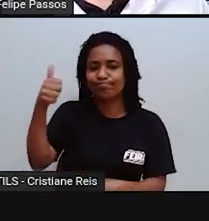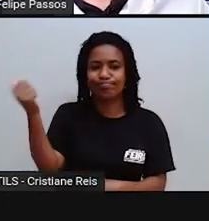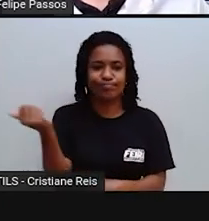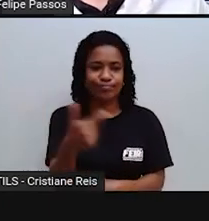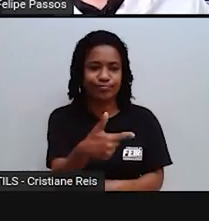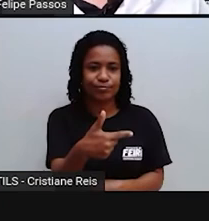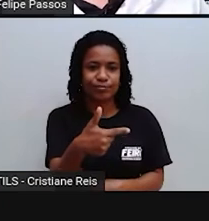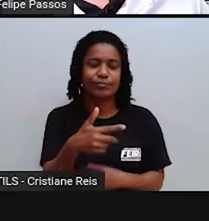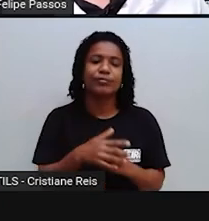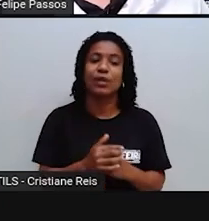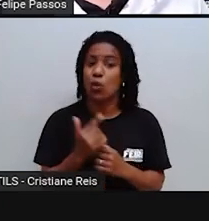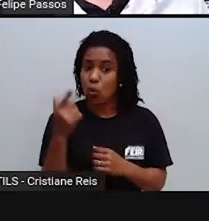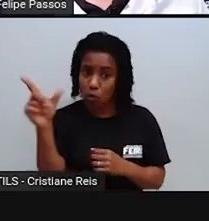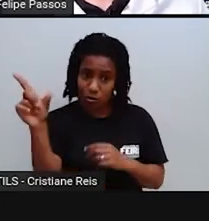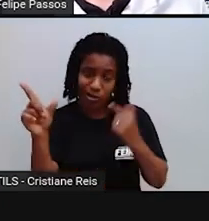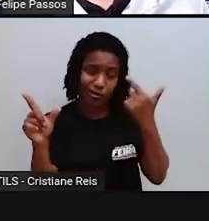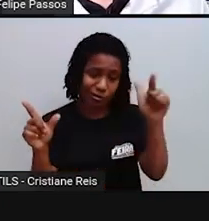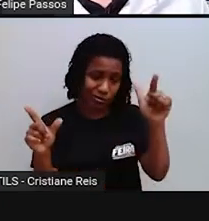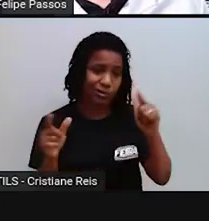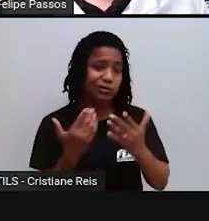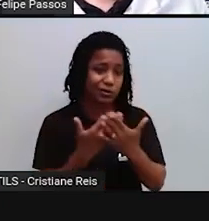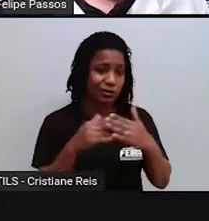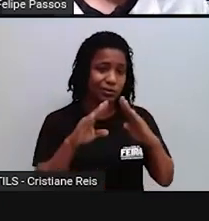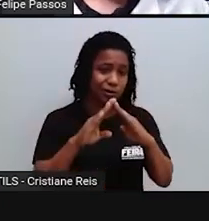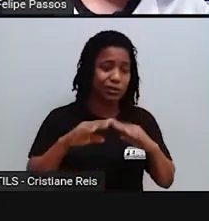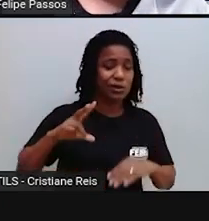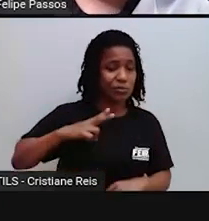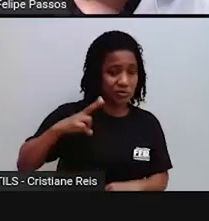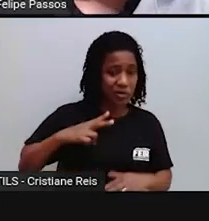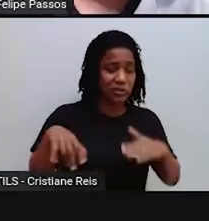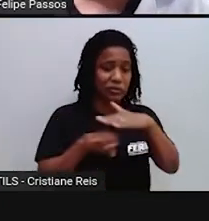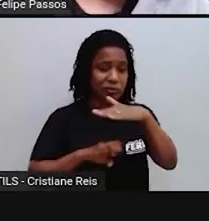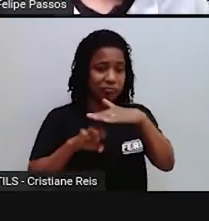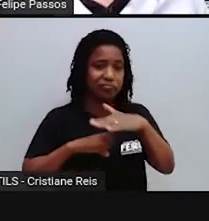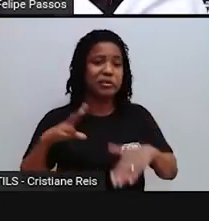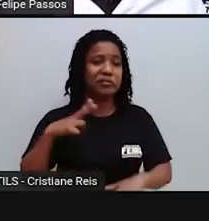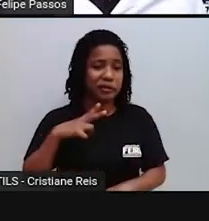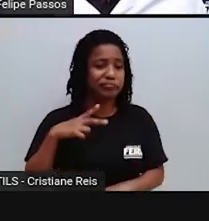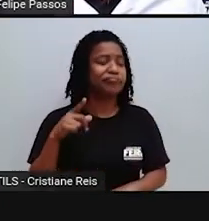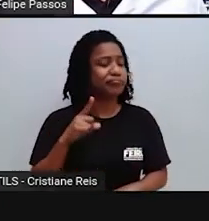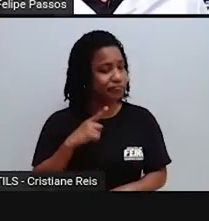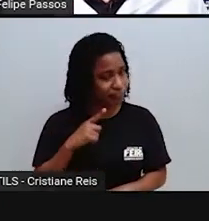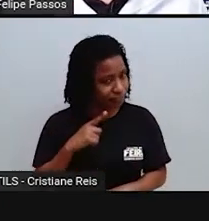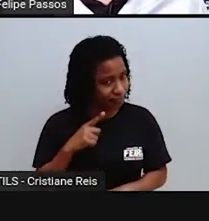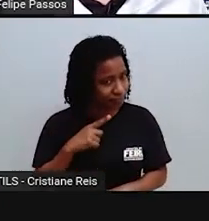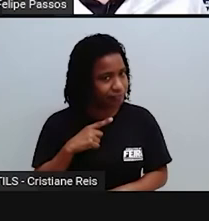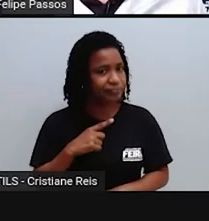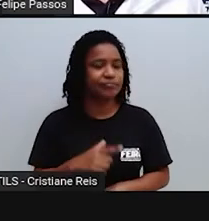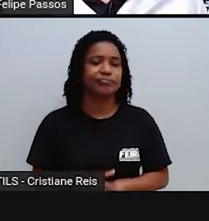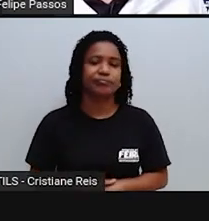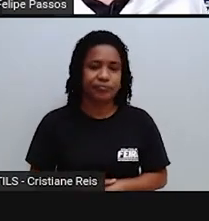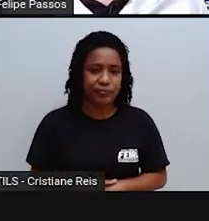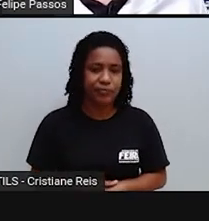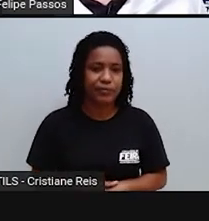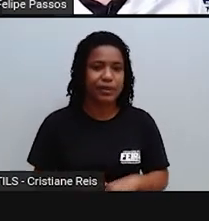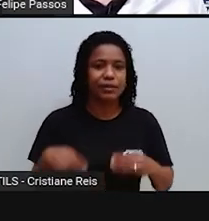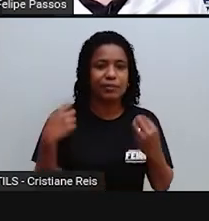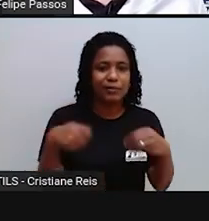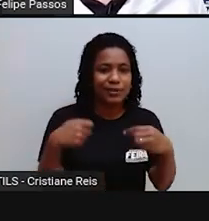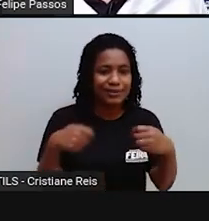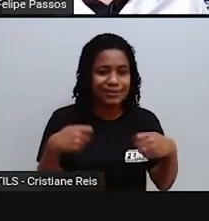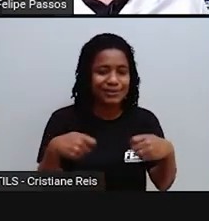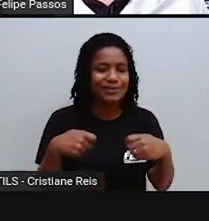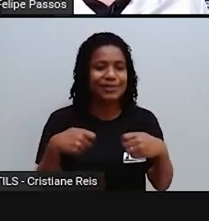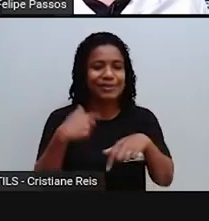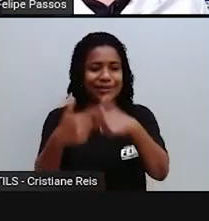em instituições privadas, etc. ofertar oportunidades iguais para homens e mulheres com equidade salarial, cargos iguais,